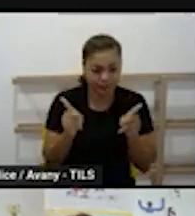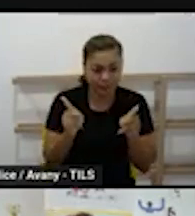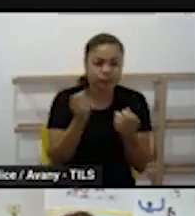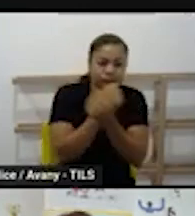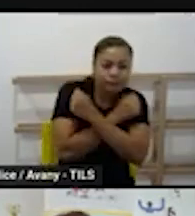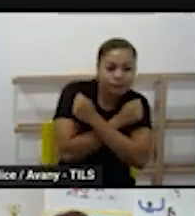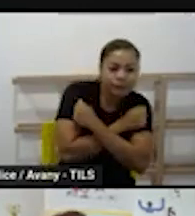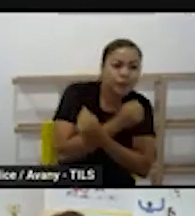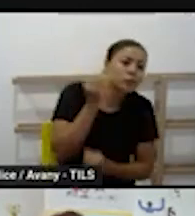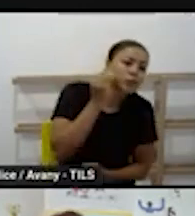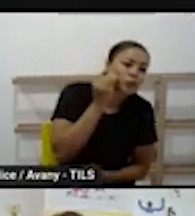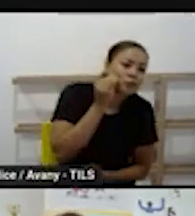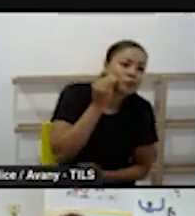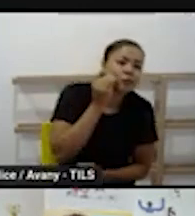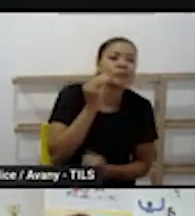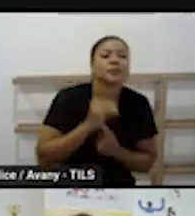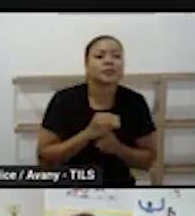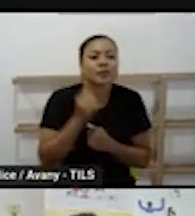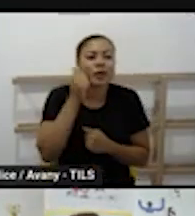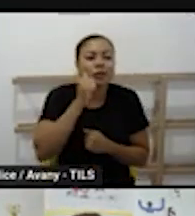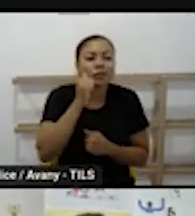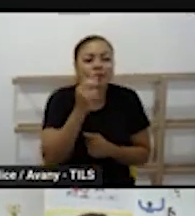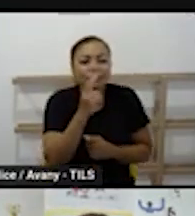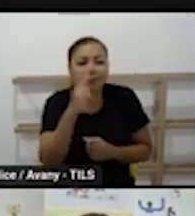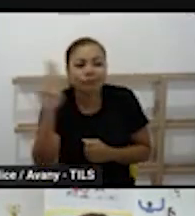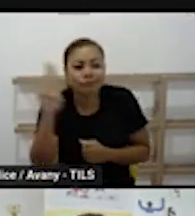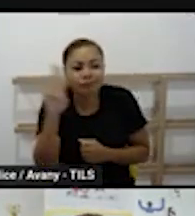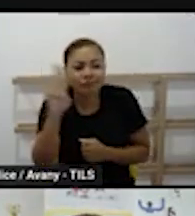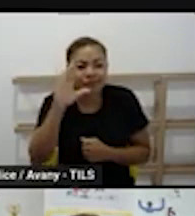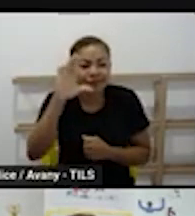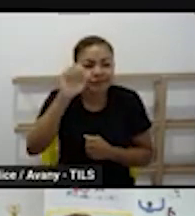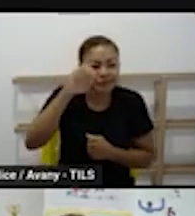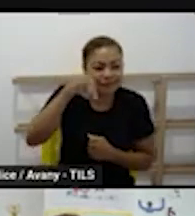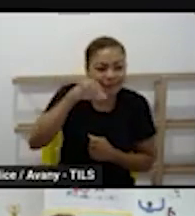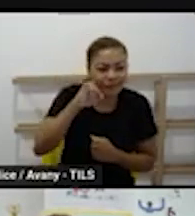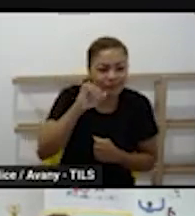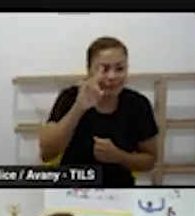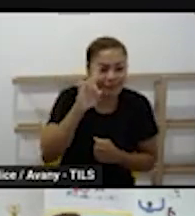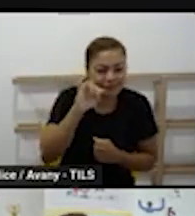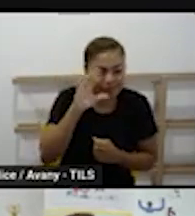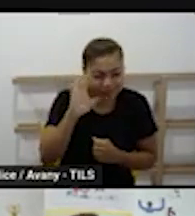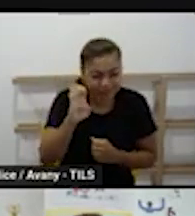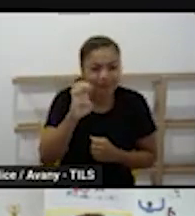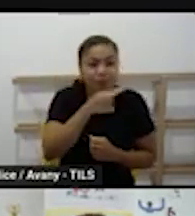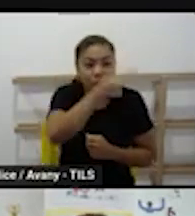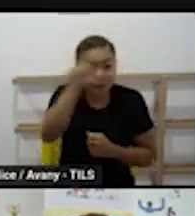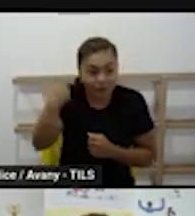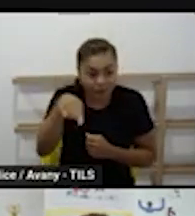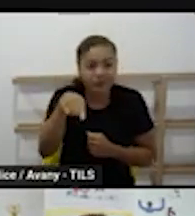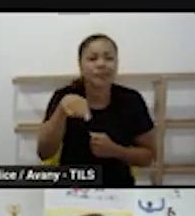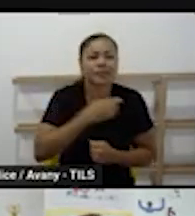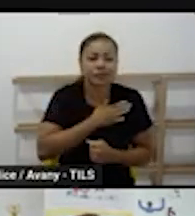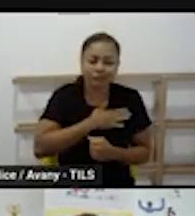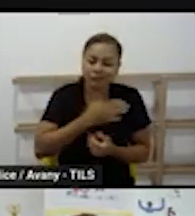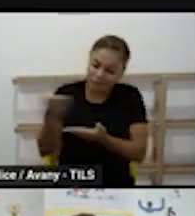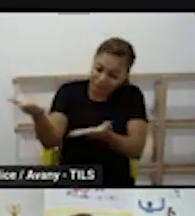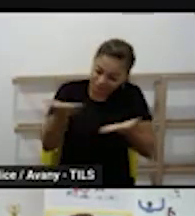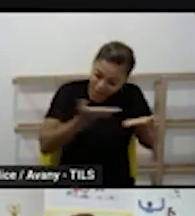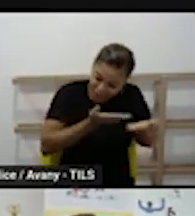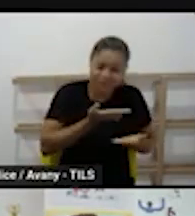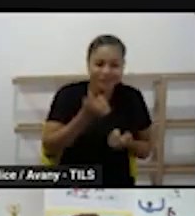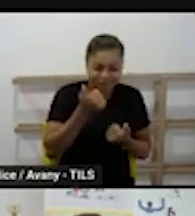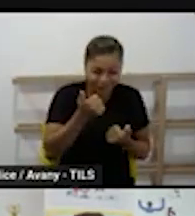abraço. Cristiane Moraes dando um beijo aqui, boa tarde, Darlene Candice. Sejam todos e todas bem-vindos a esse encontro